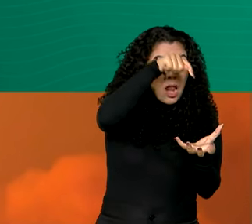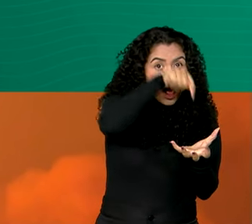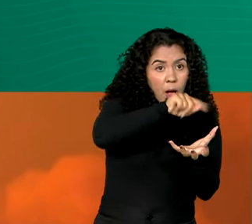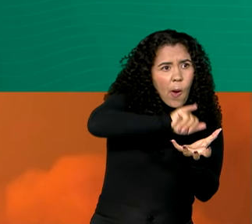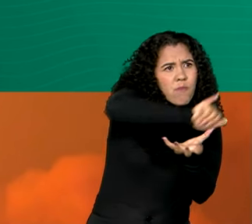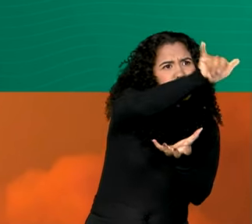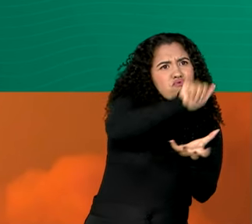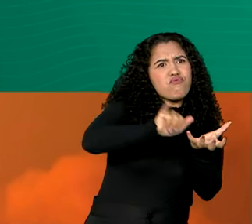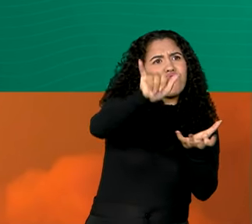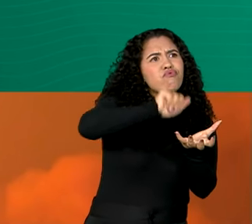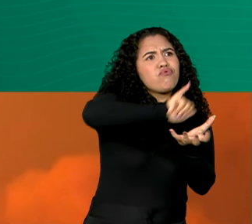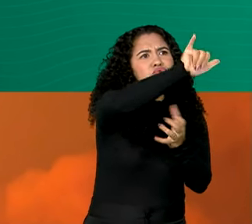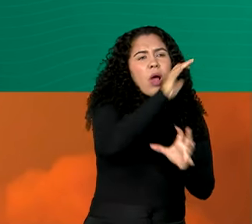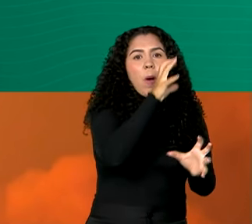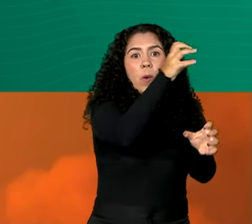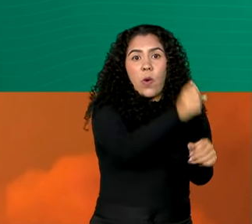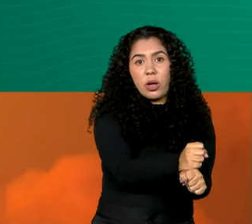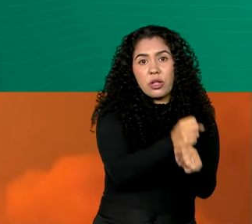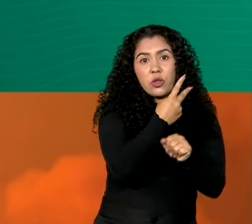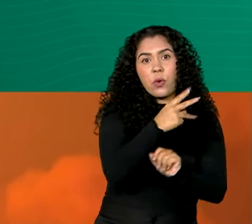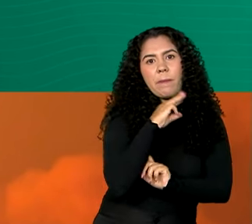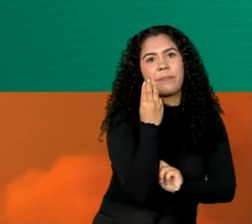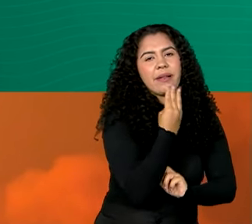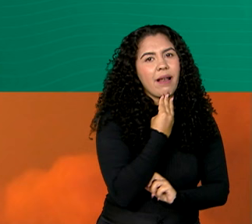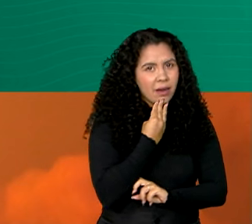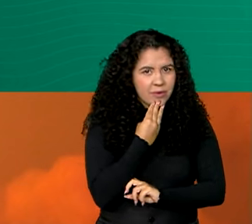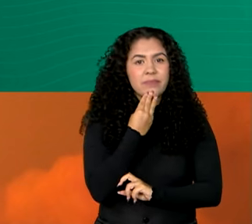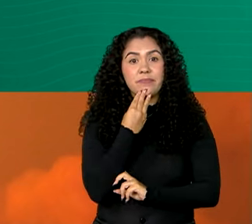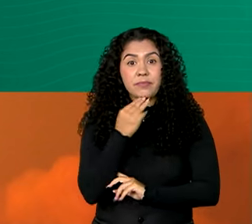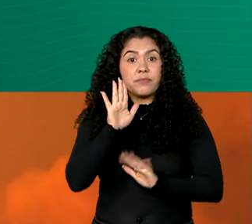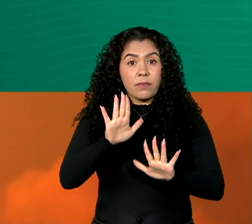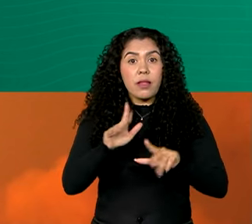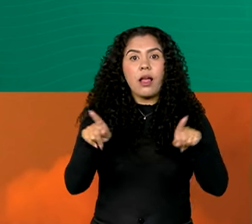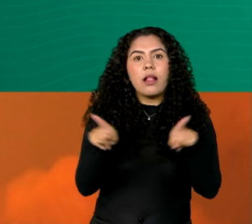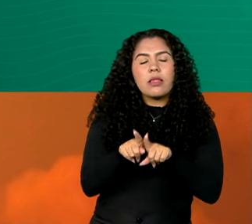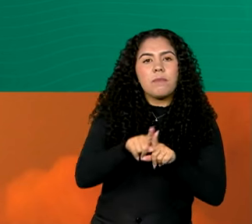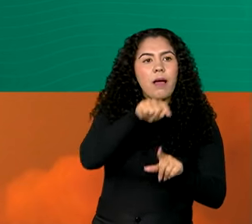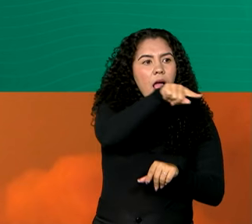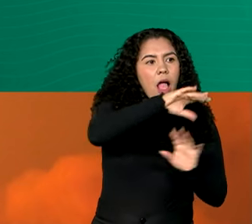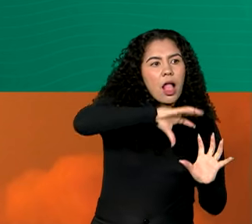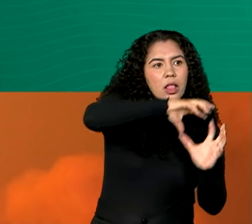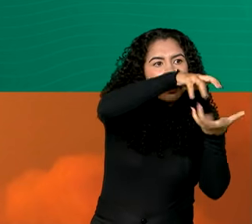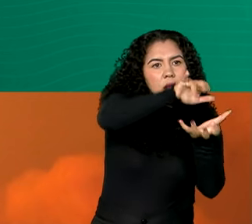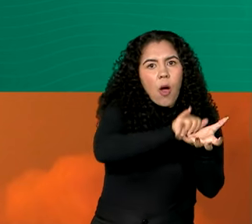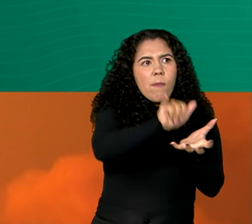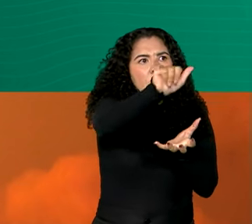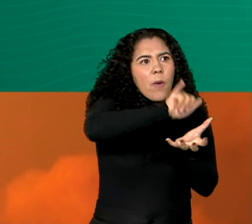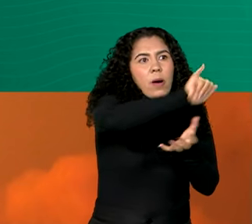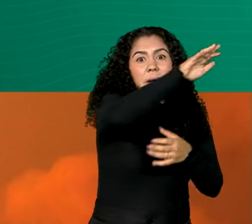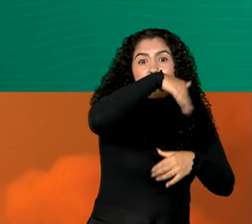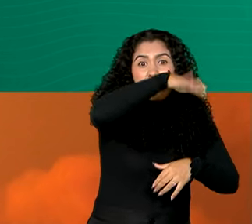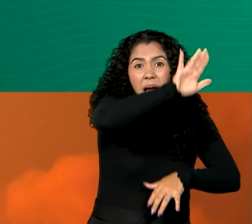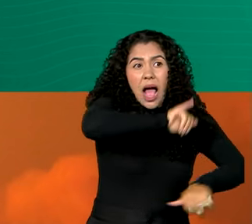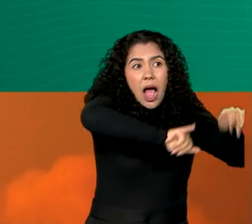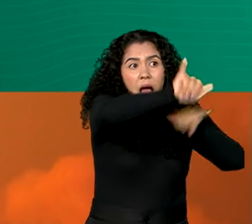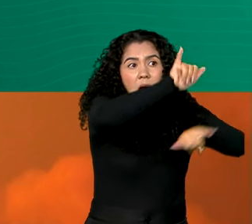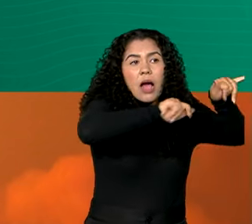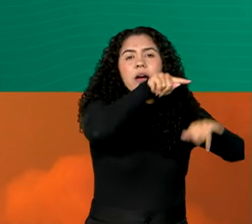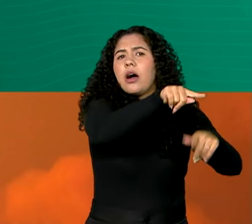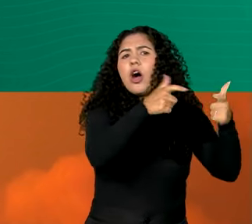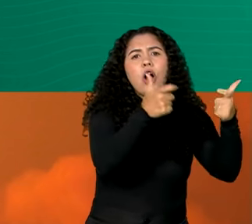ultrapassaram a marca de 2 milhões. Entre as rotas internacionais com maior movimento de passageiros